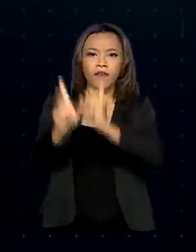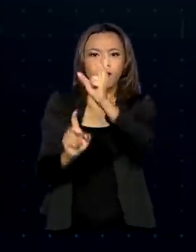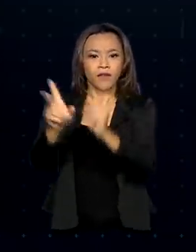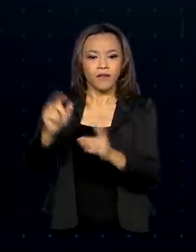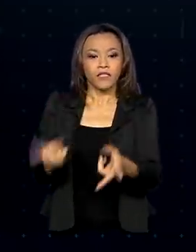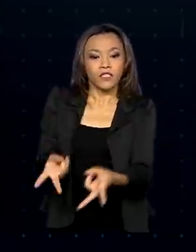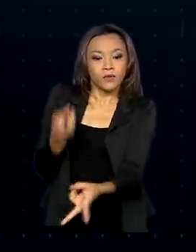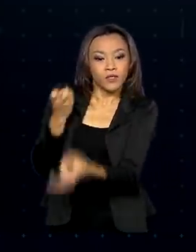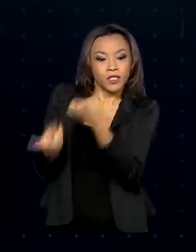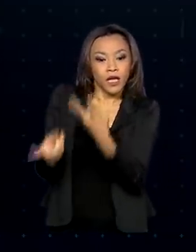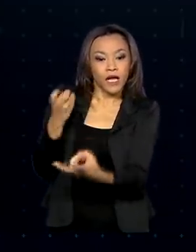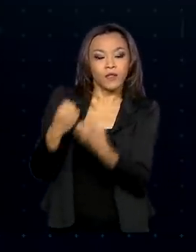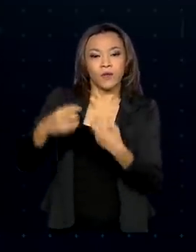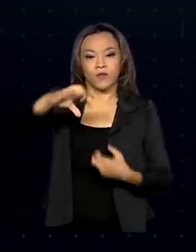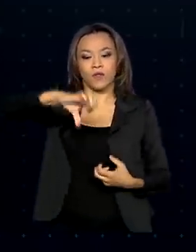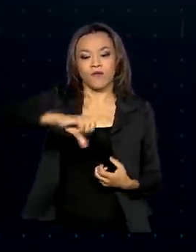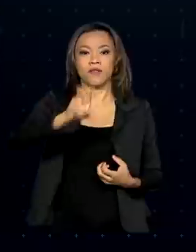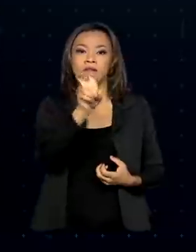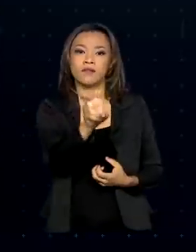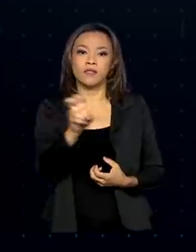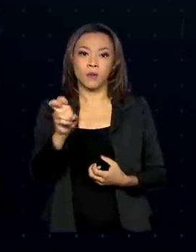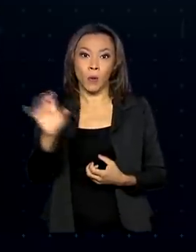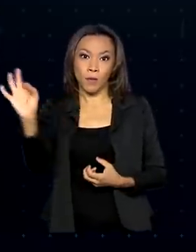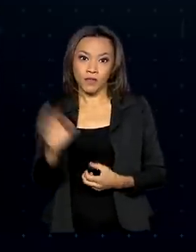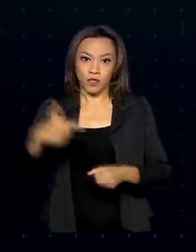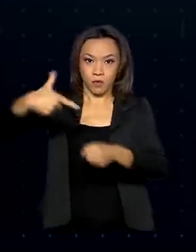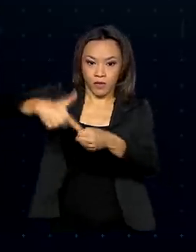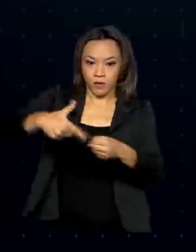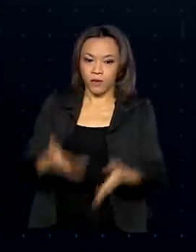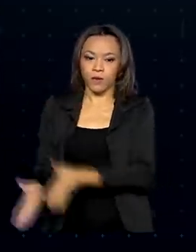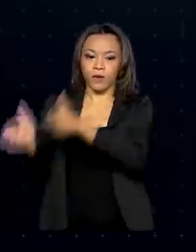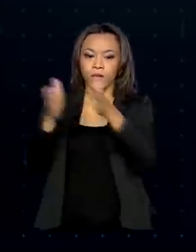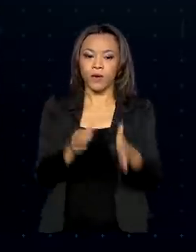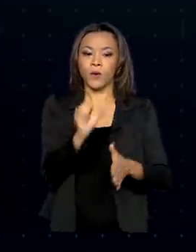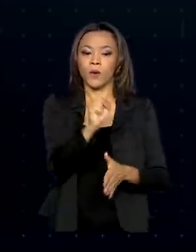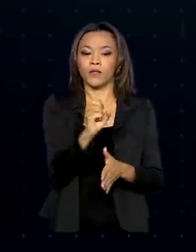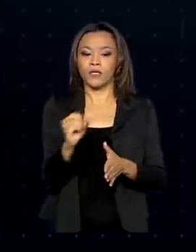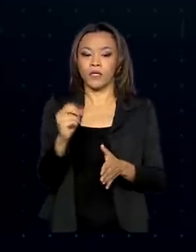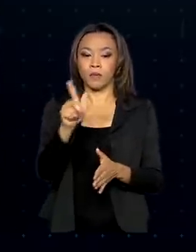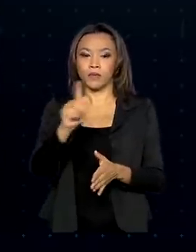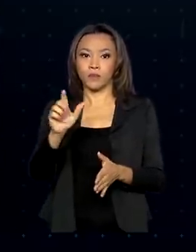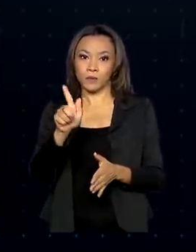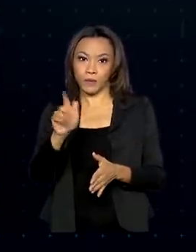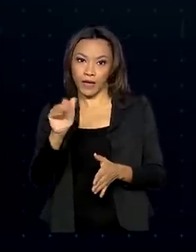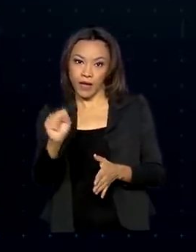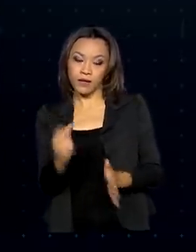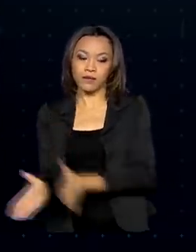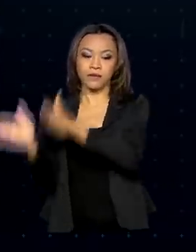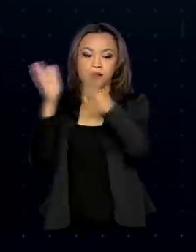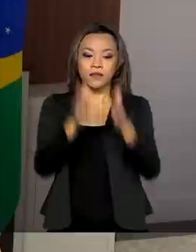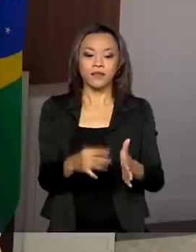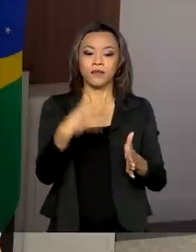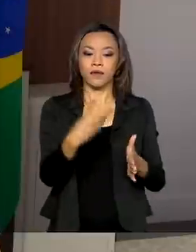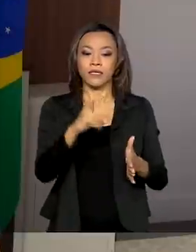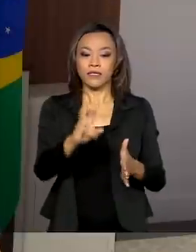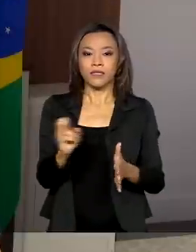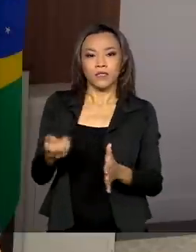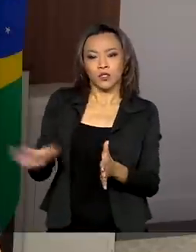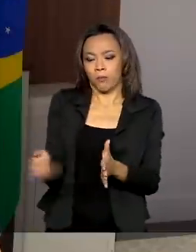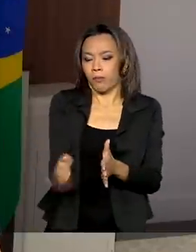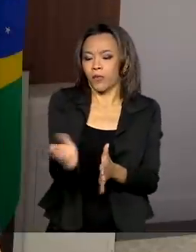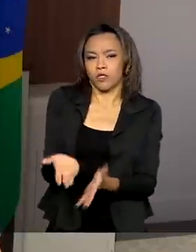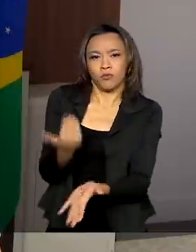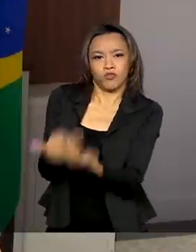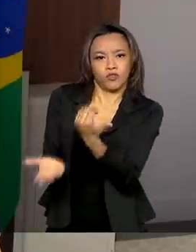retirados 95% do petróleo, 80% do gás natural e 45% do pescado. Visa o